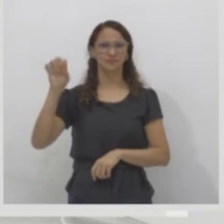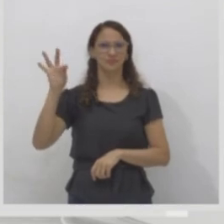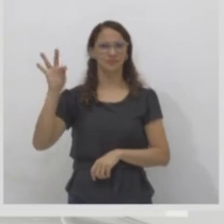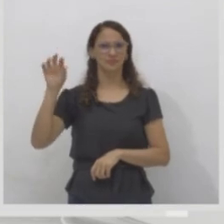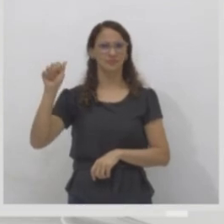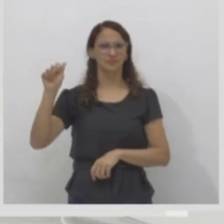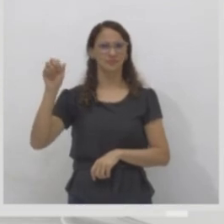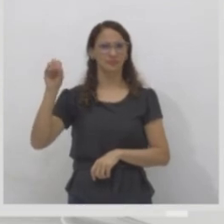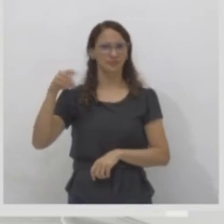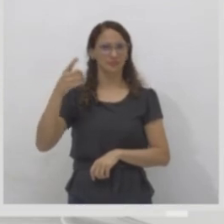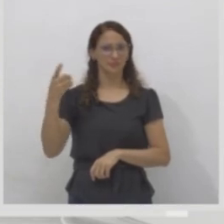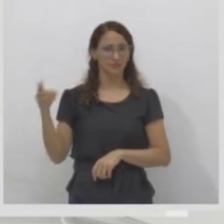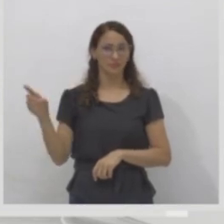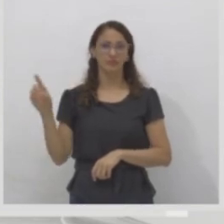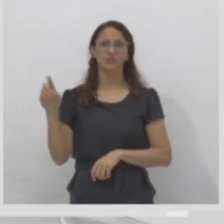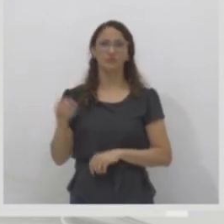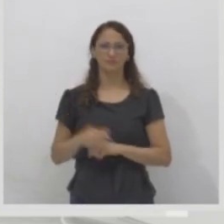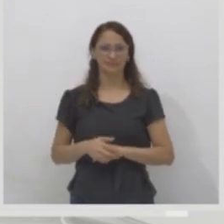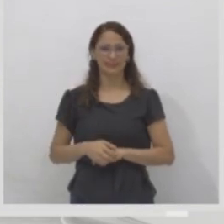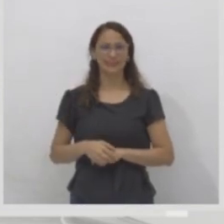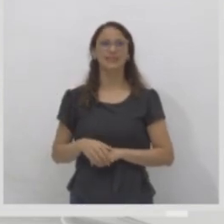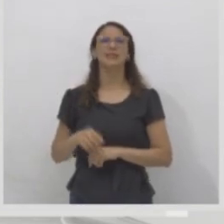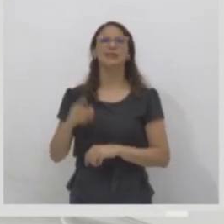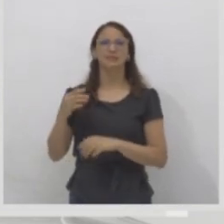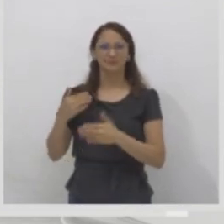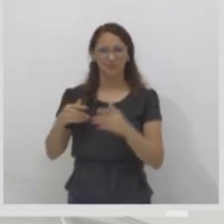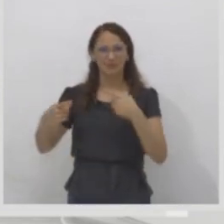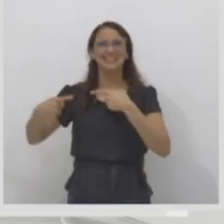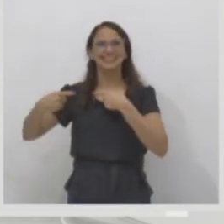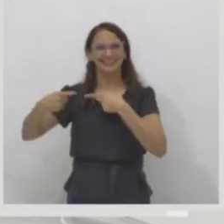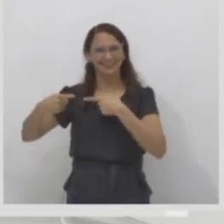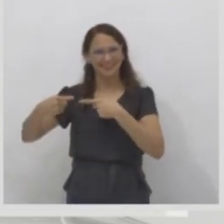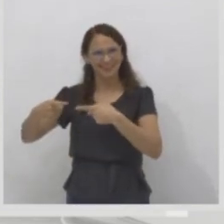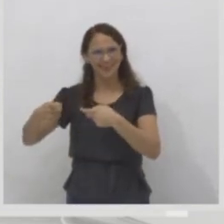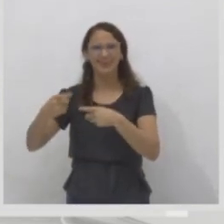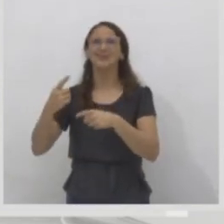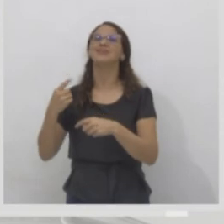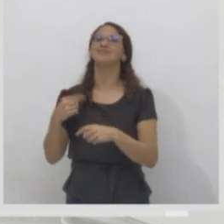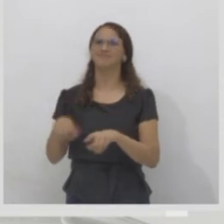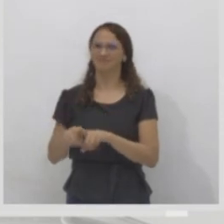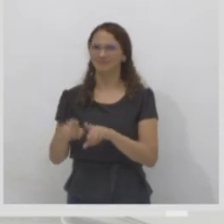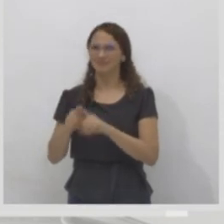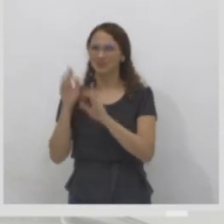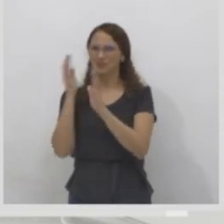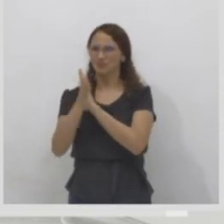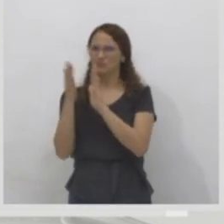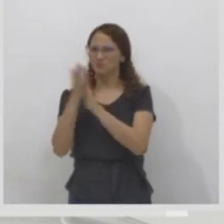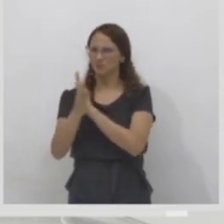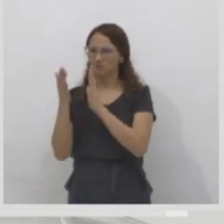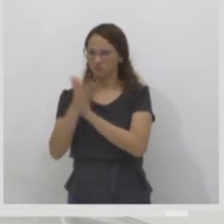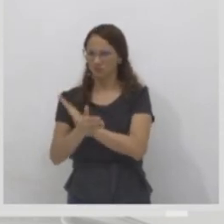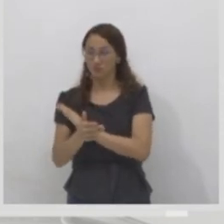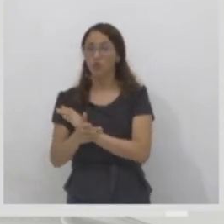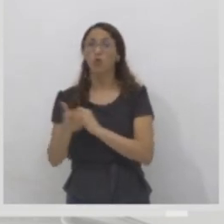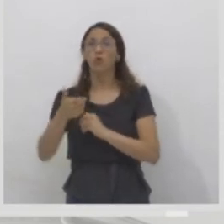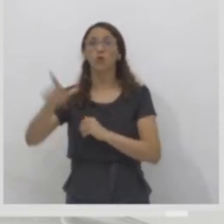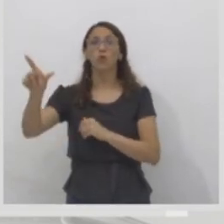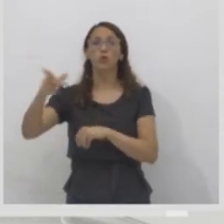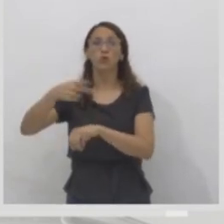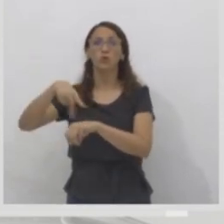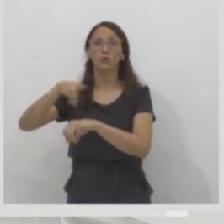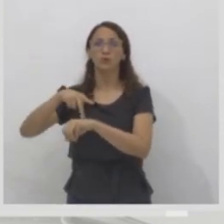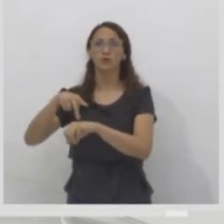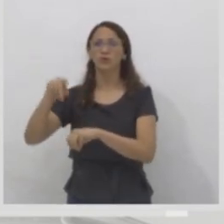Então, o Afeganistão também, as pessoas fogem do país. E o Sudão do Sul, que é o mais novo país do mundo,